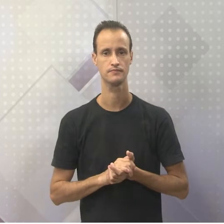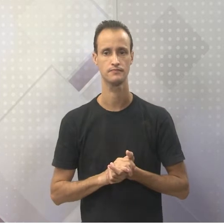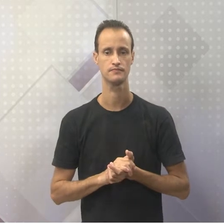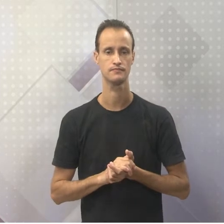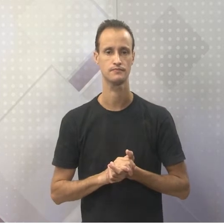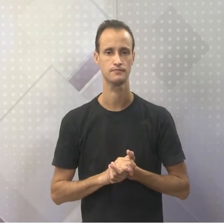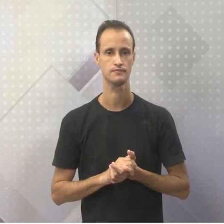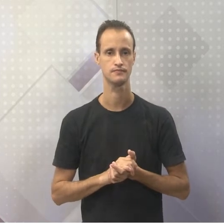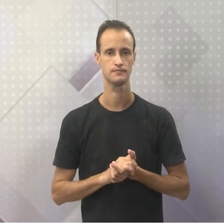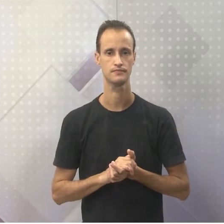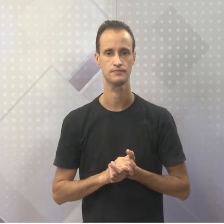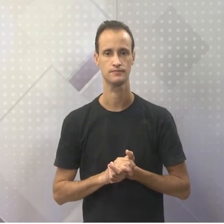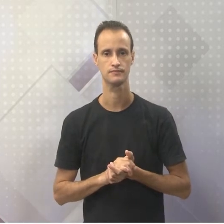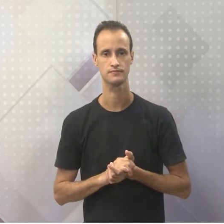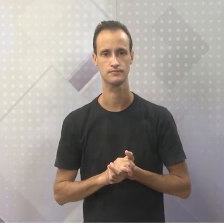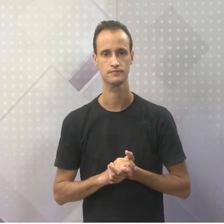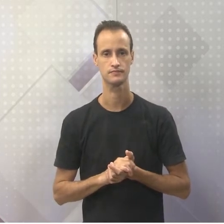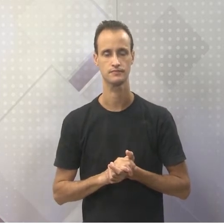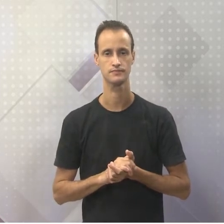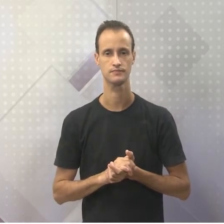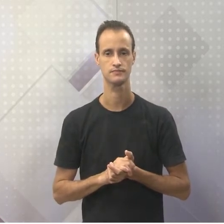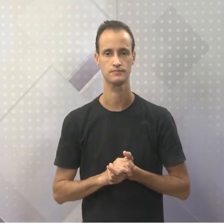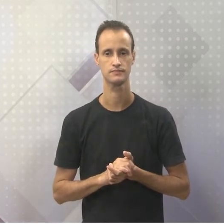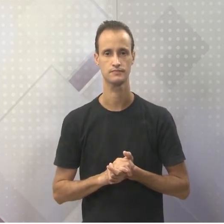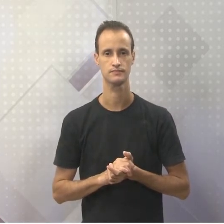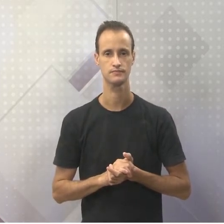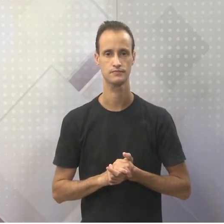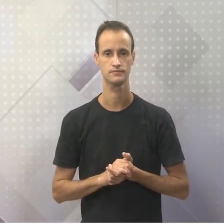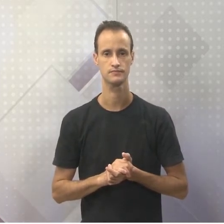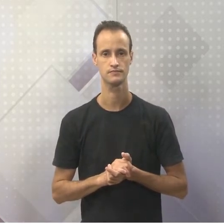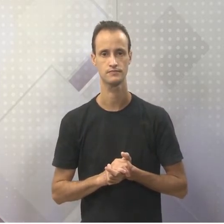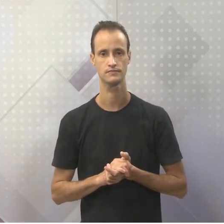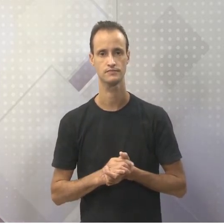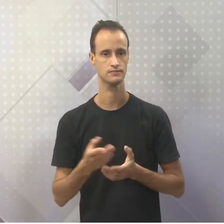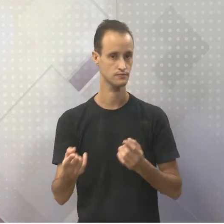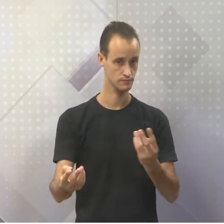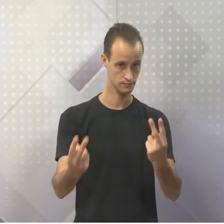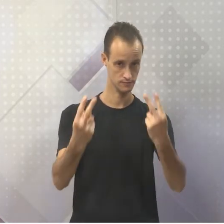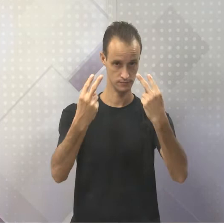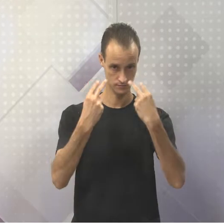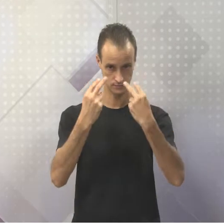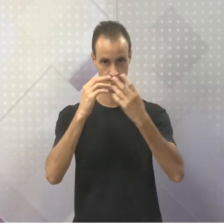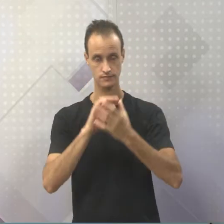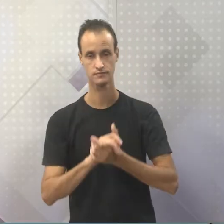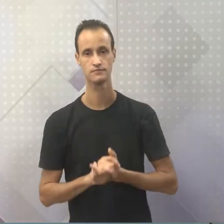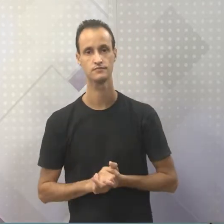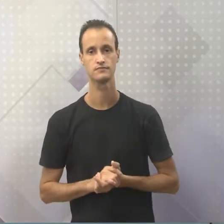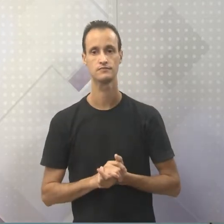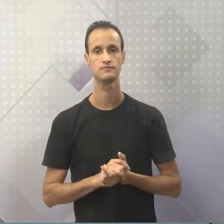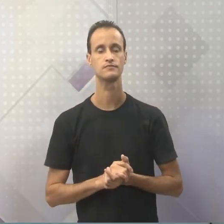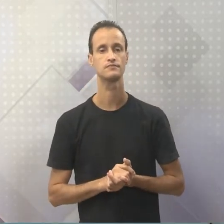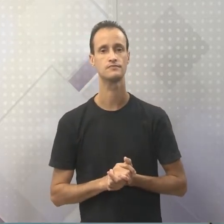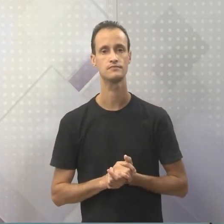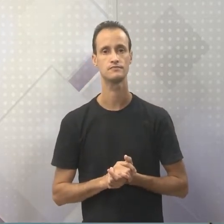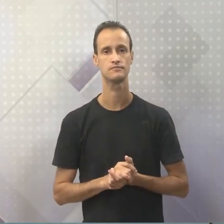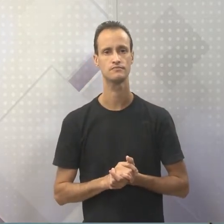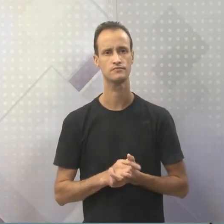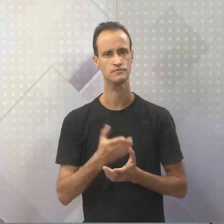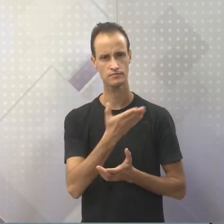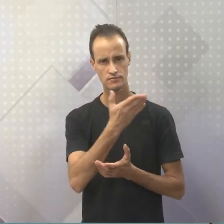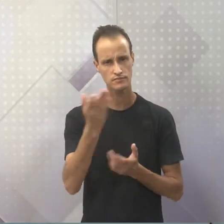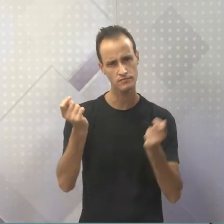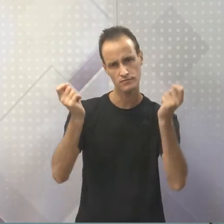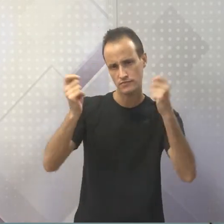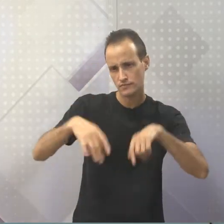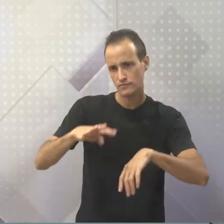É? Isso mesmo. Volta para cá. Então, gente. Aí vocês